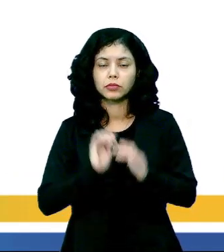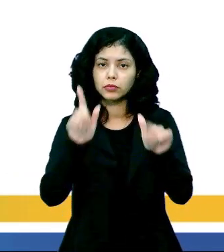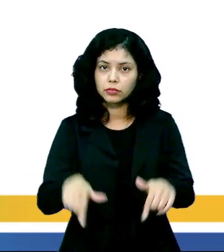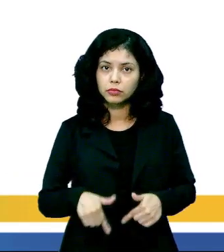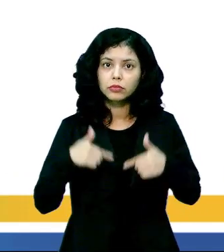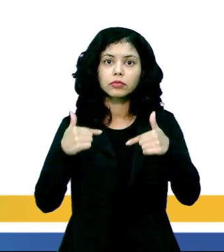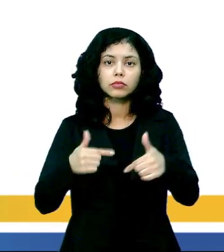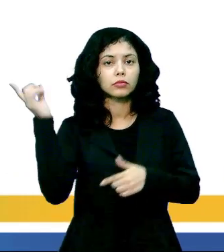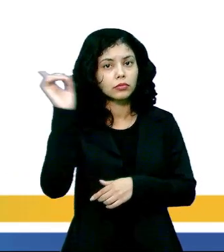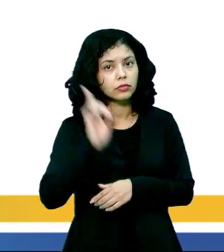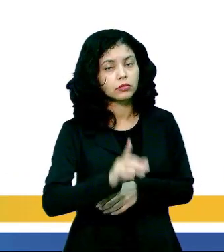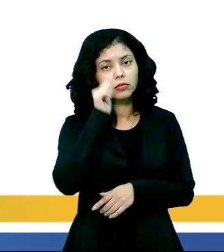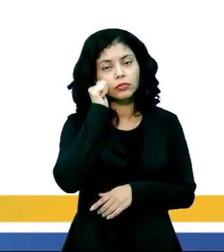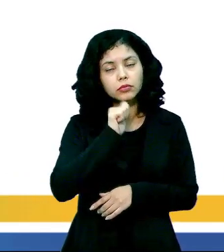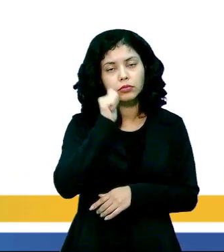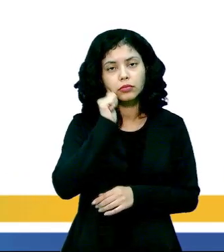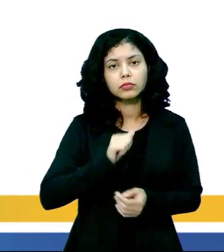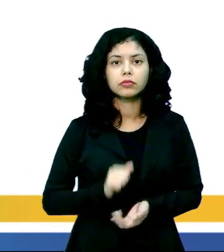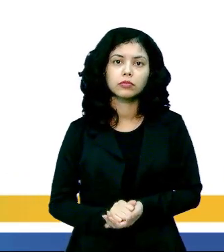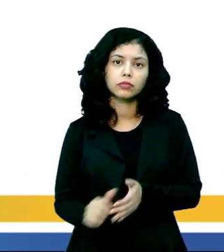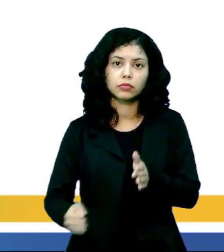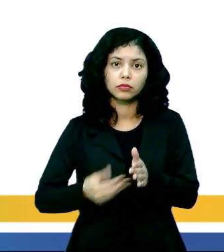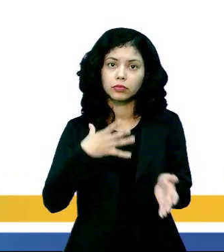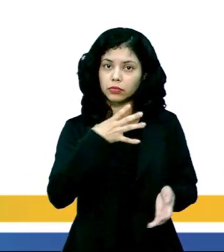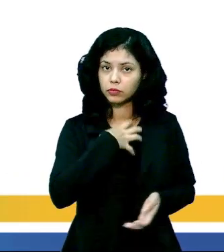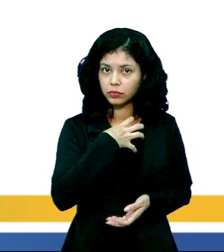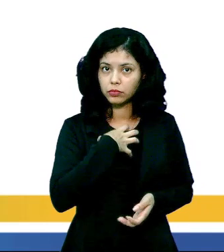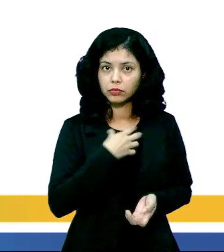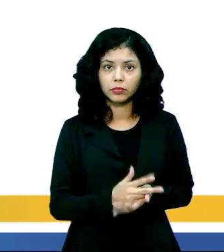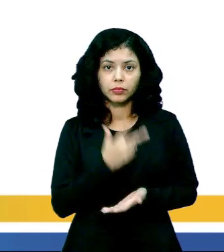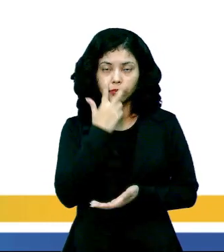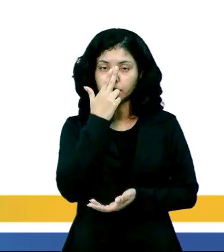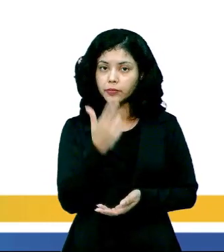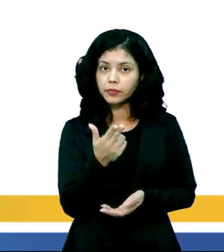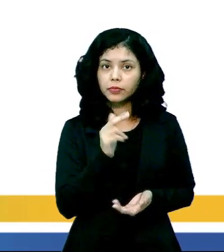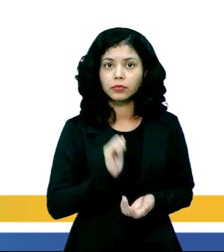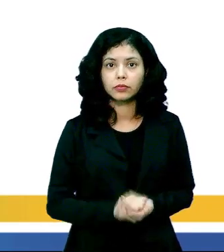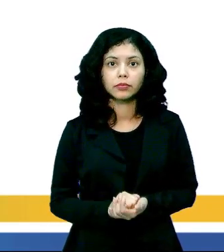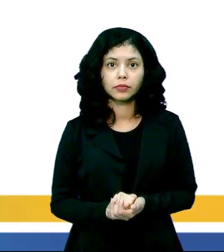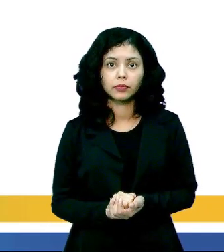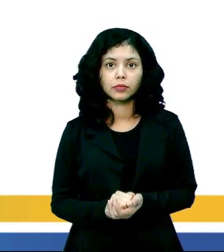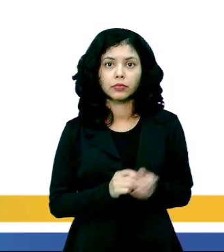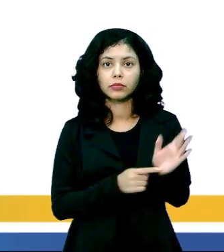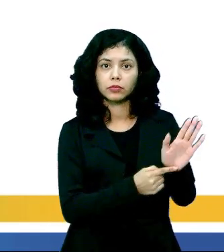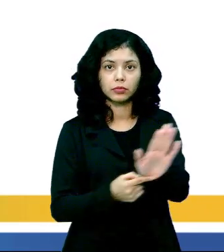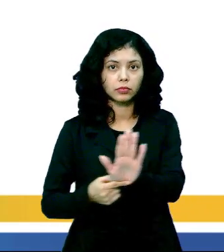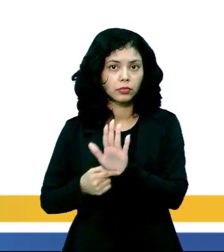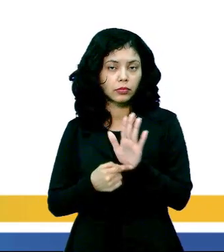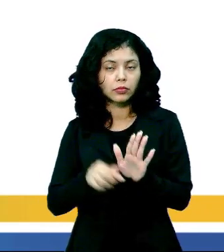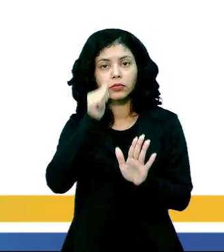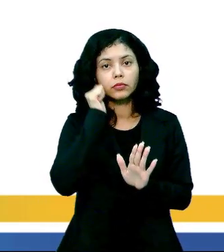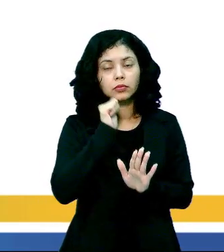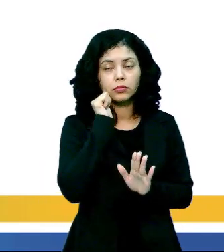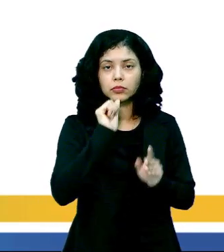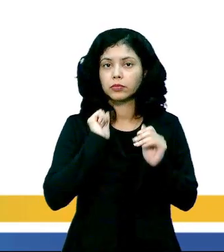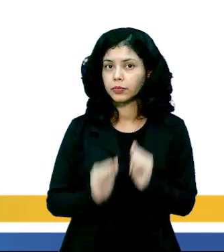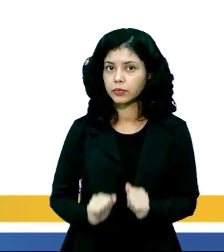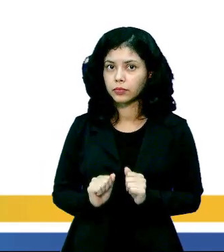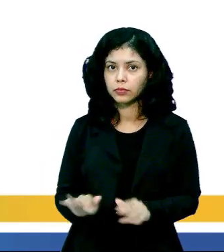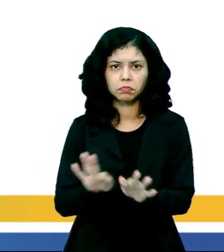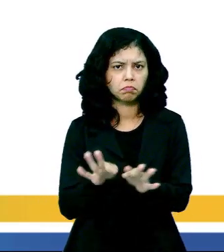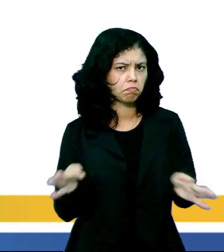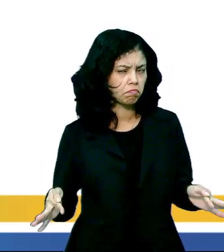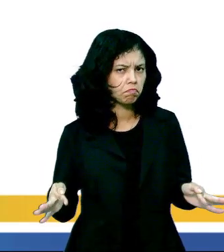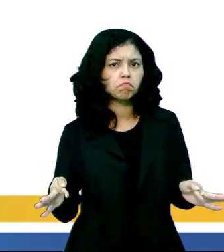Lutar pelos direitos da mulher, em muitos momentos, parecia ser a demonstração de que a mulher poderia